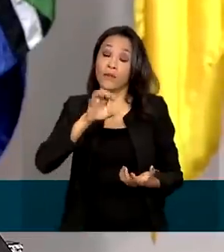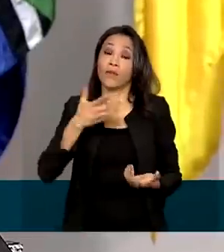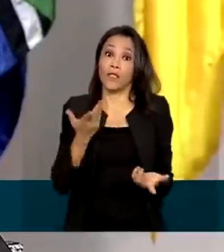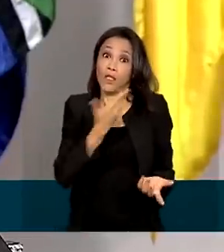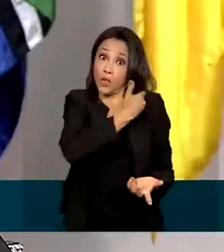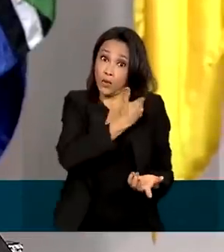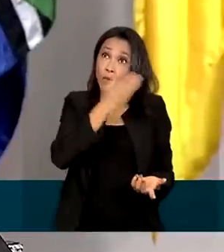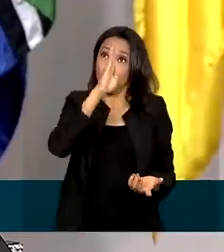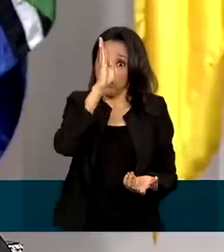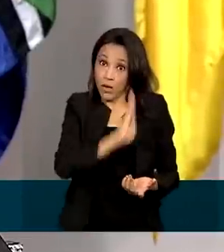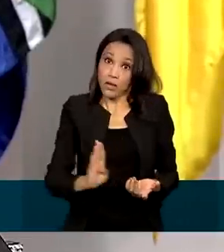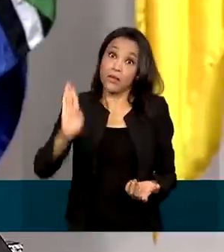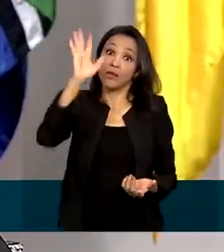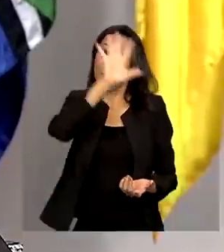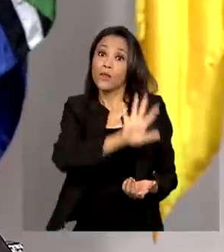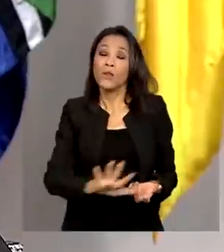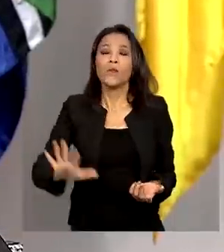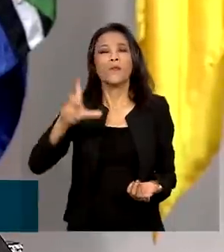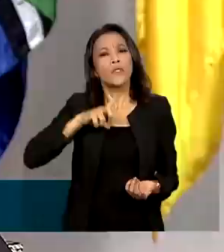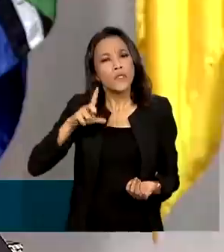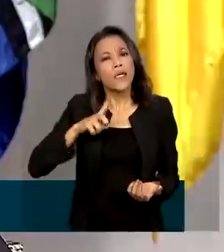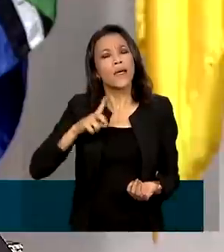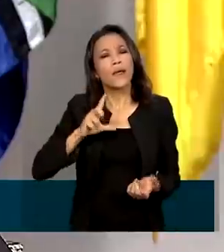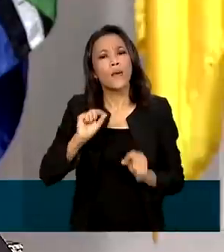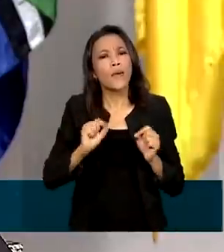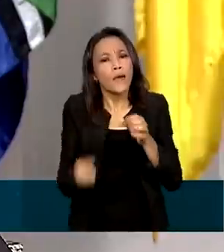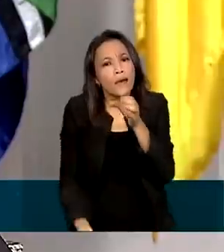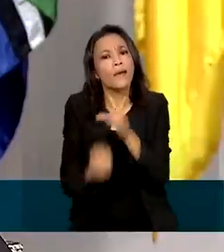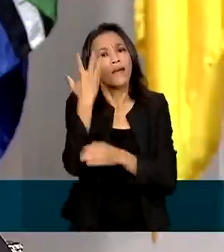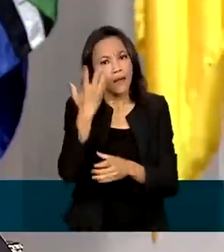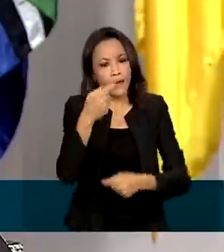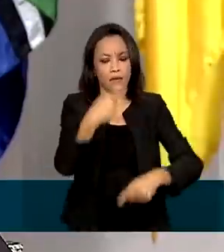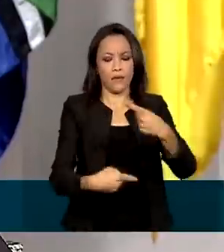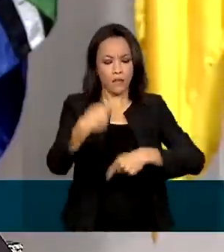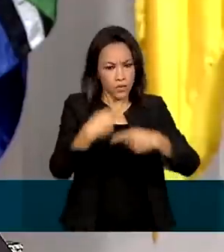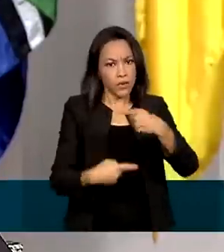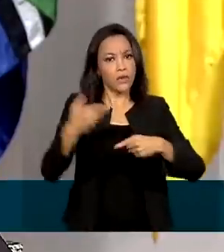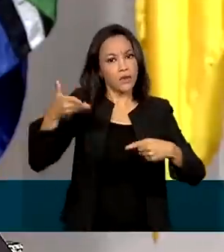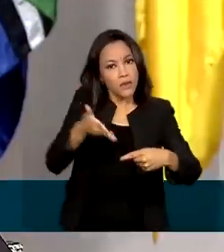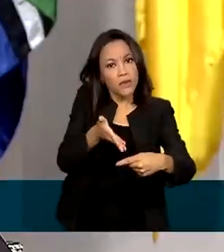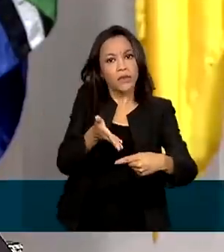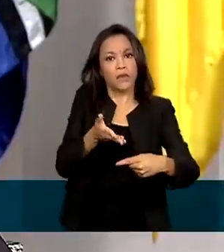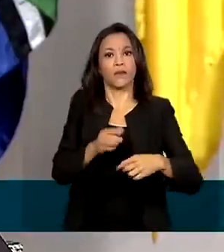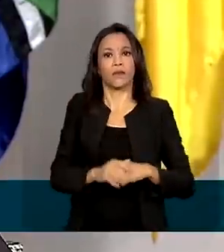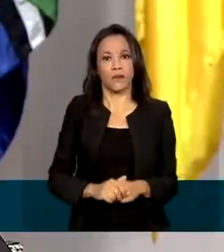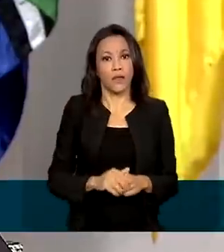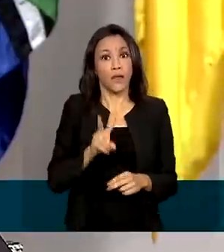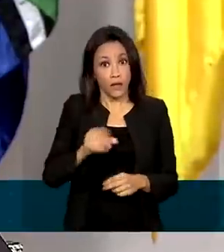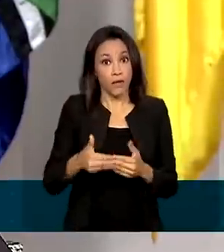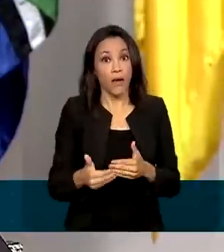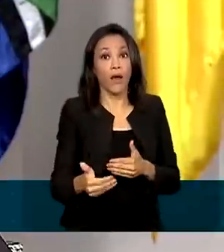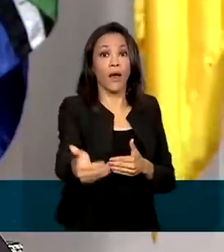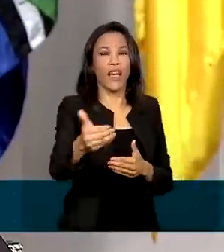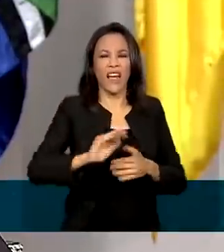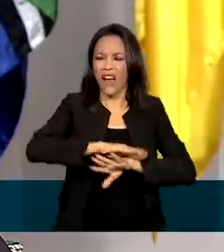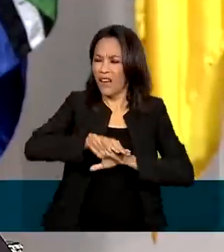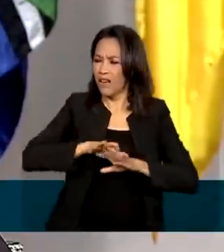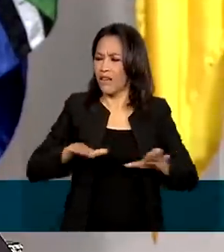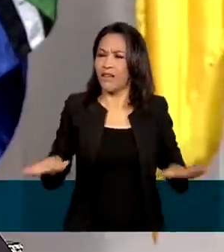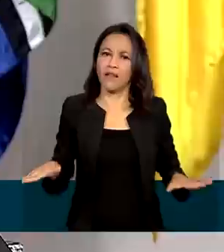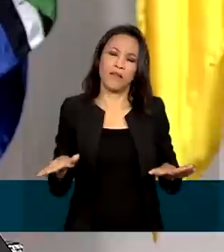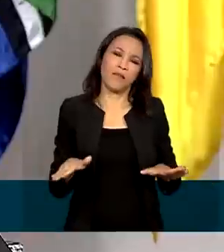essa vivência e esse comportamento de criar realmente as políticas públicas que vão erradicar